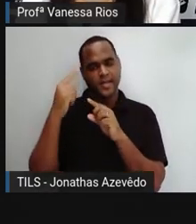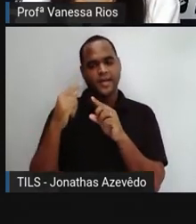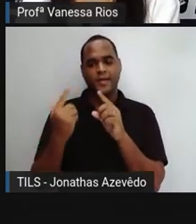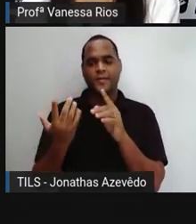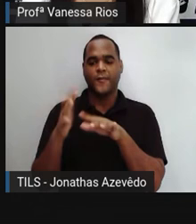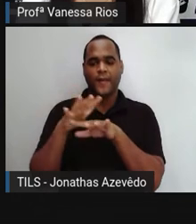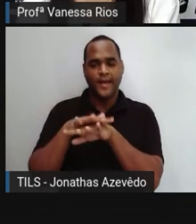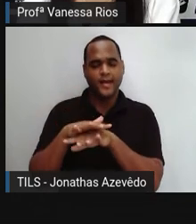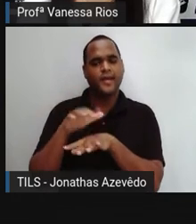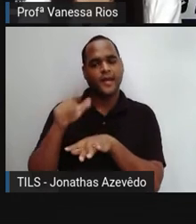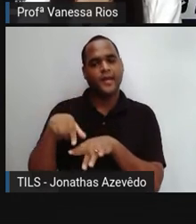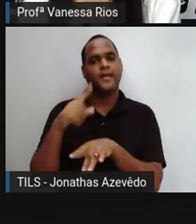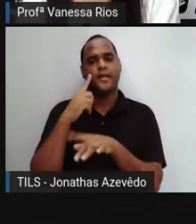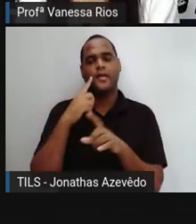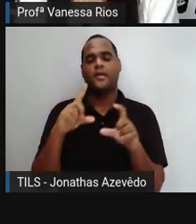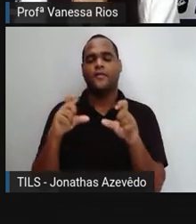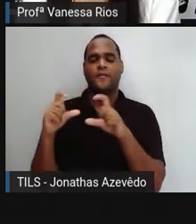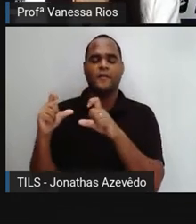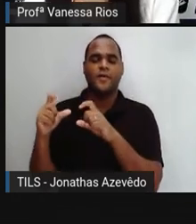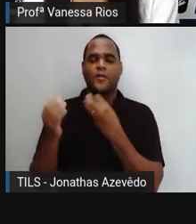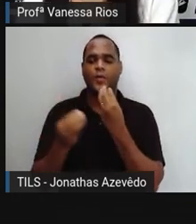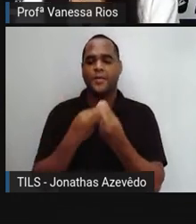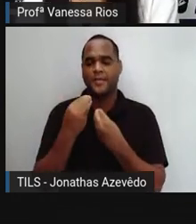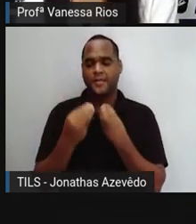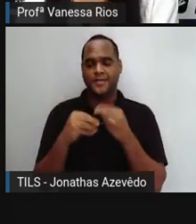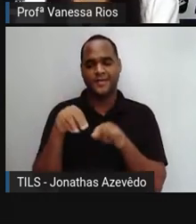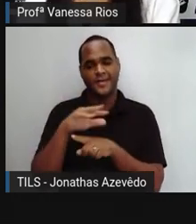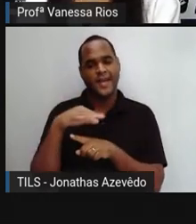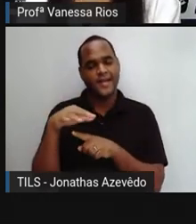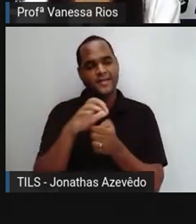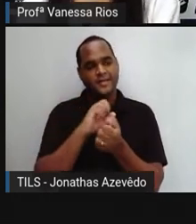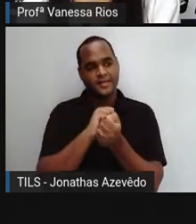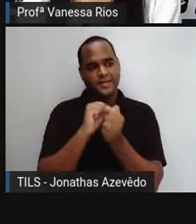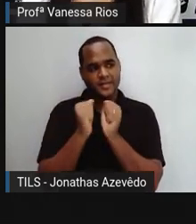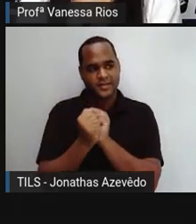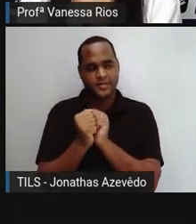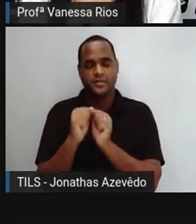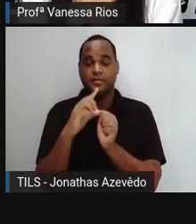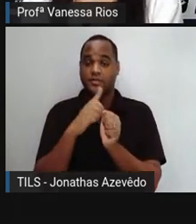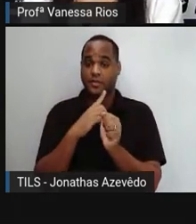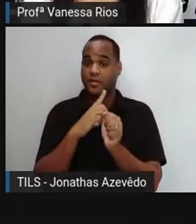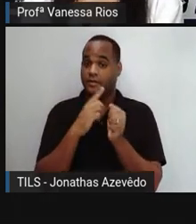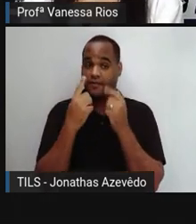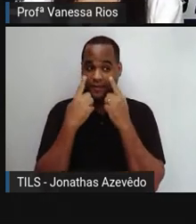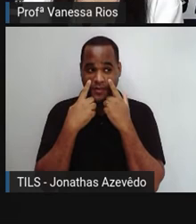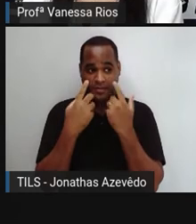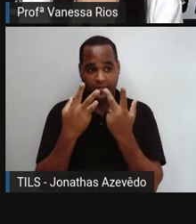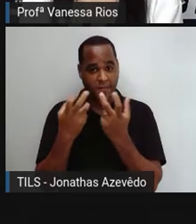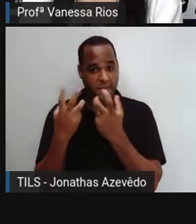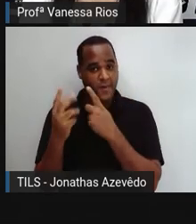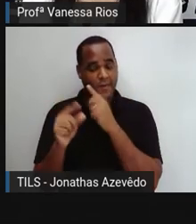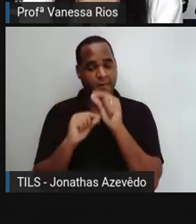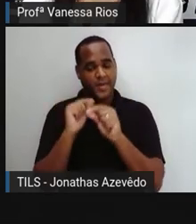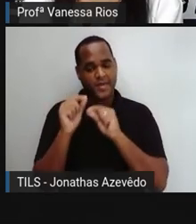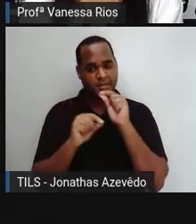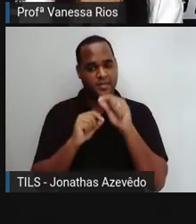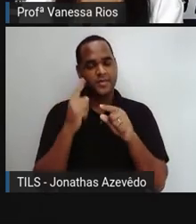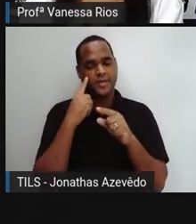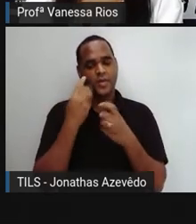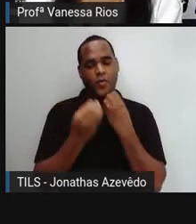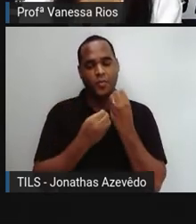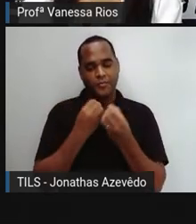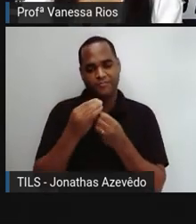da fotografia com essa área, com a área artística. O que se observava como uma forma de